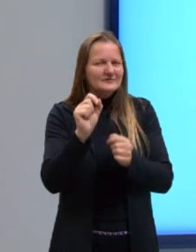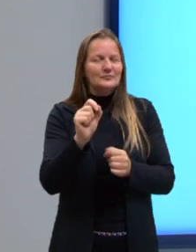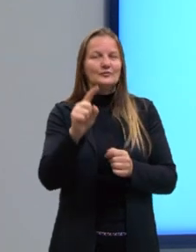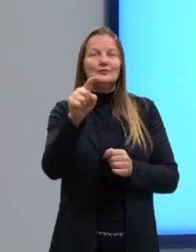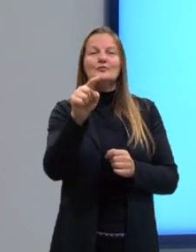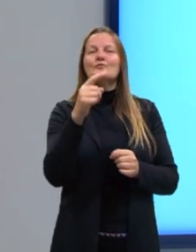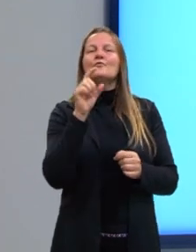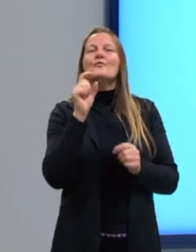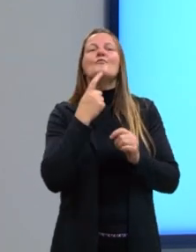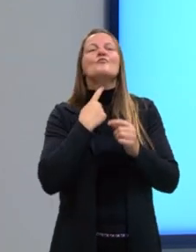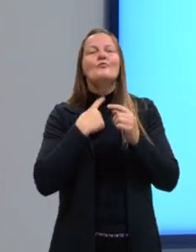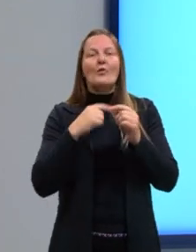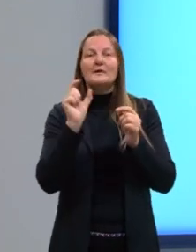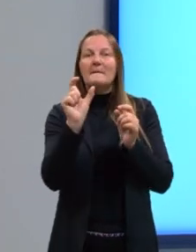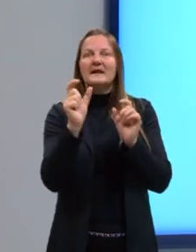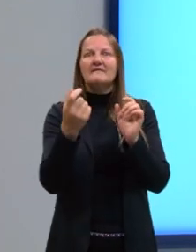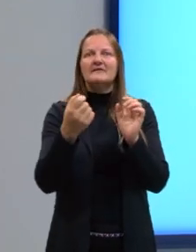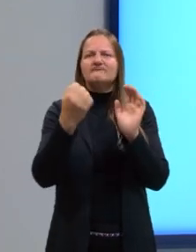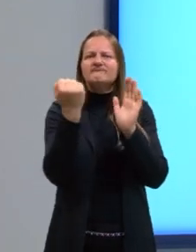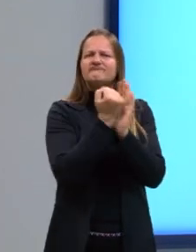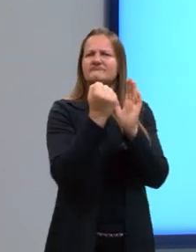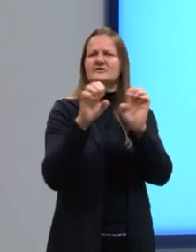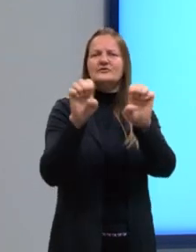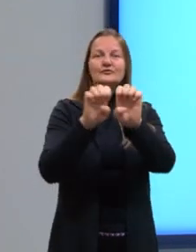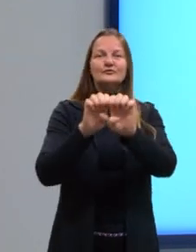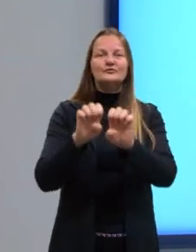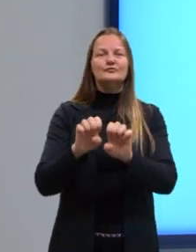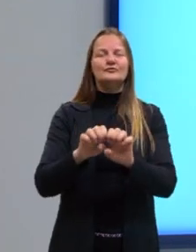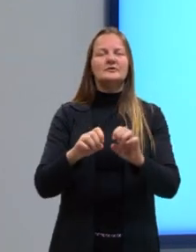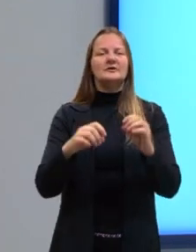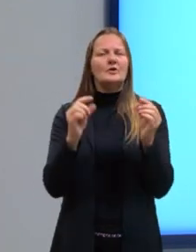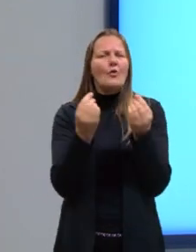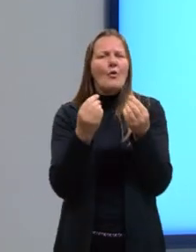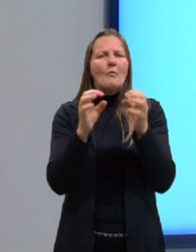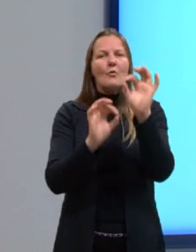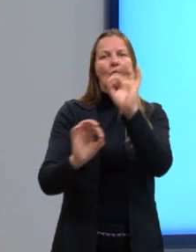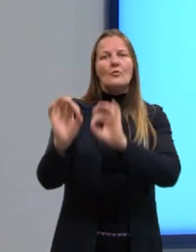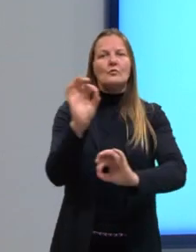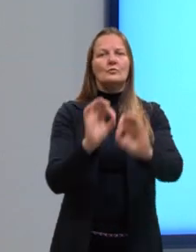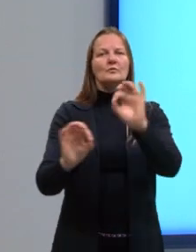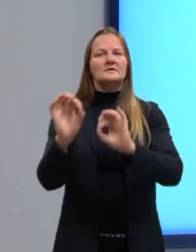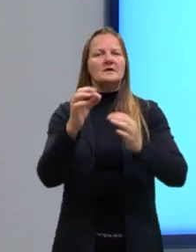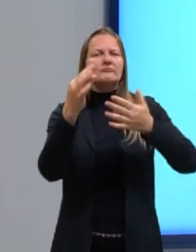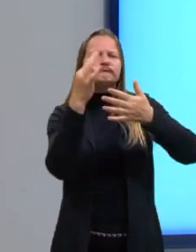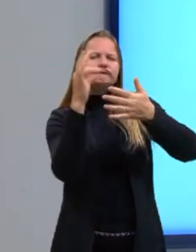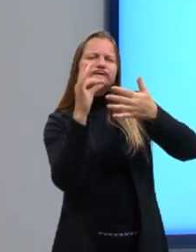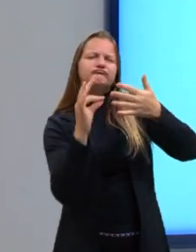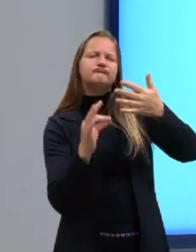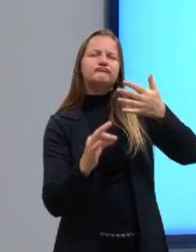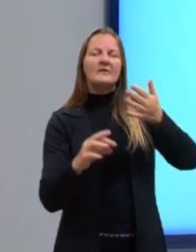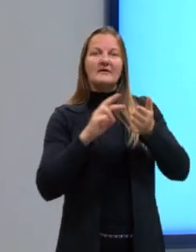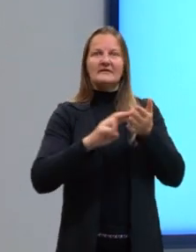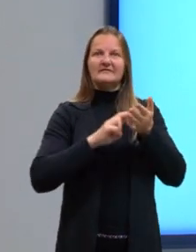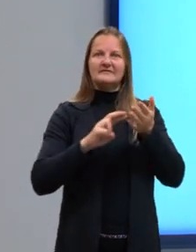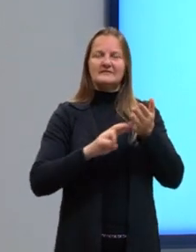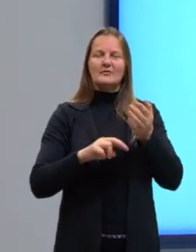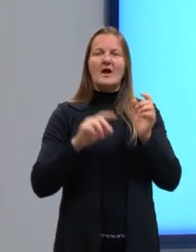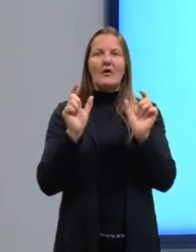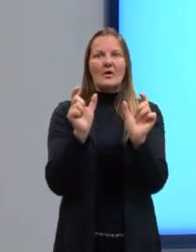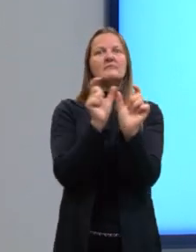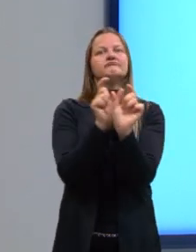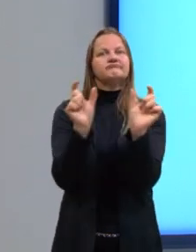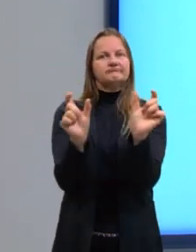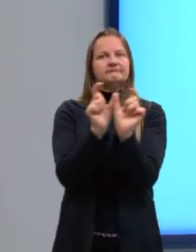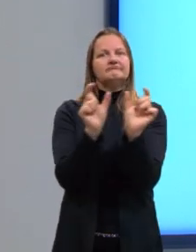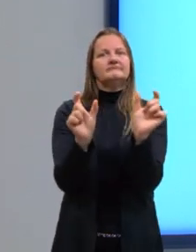colocando em dia essa parte da estrutura, da microestrutura, da macro, do detalhamento e agora dos sinônimos.